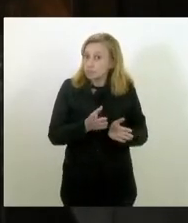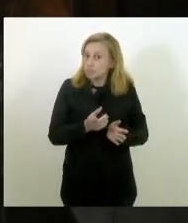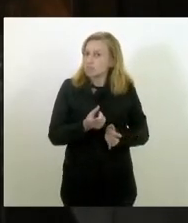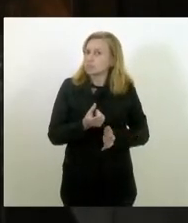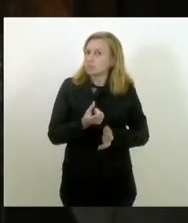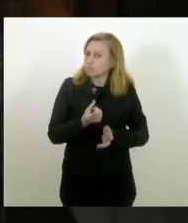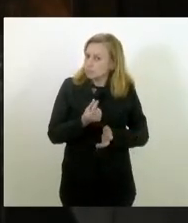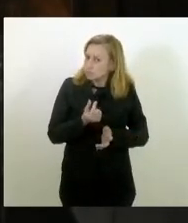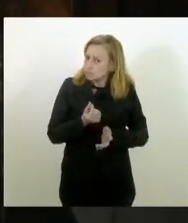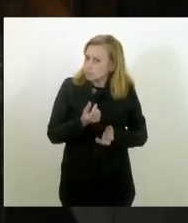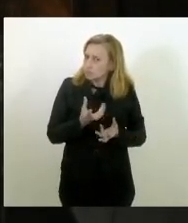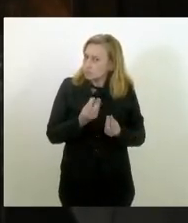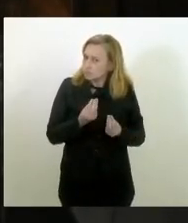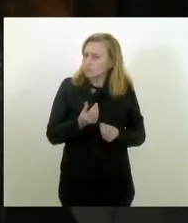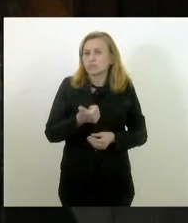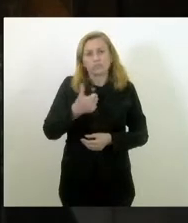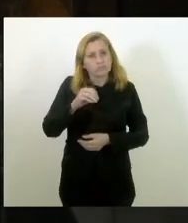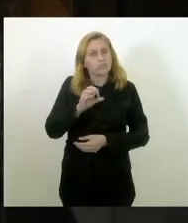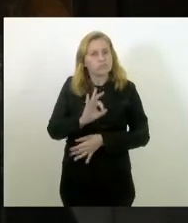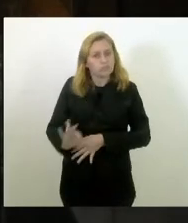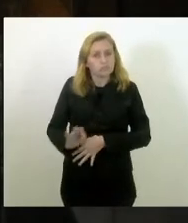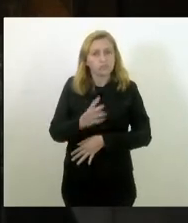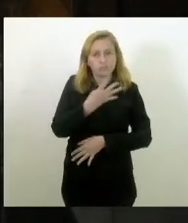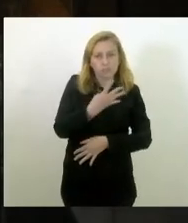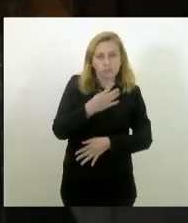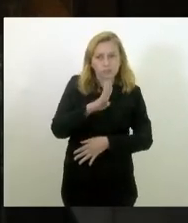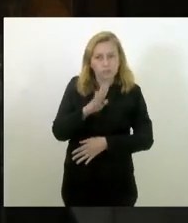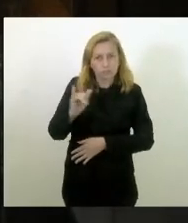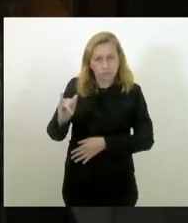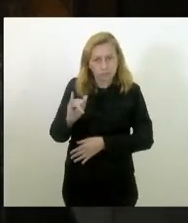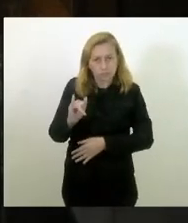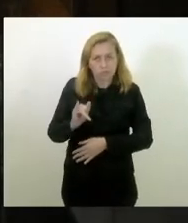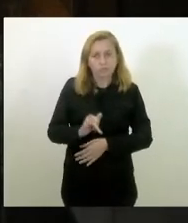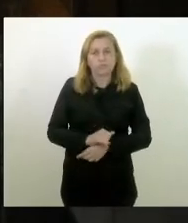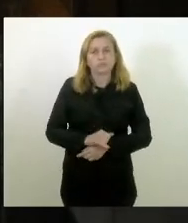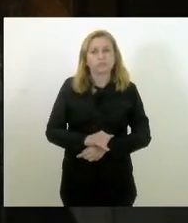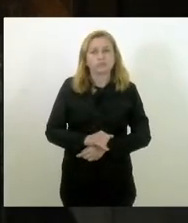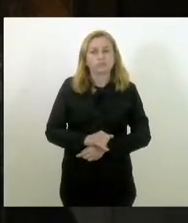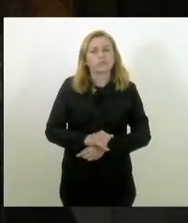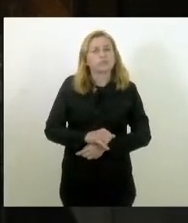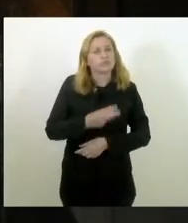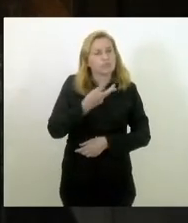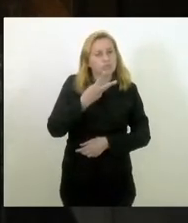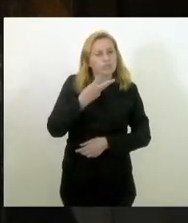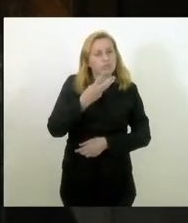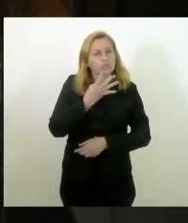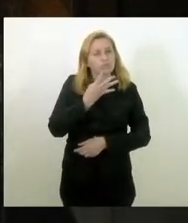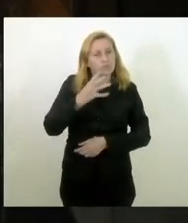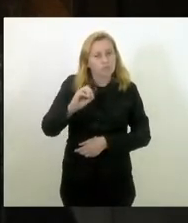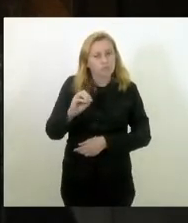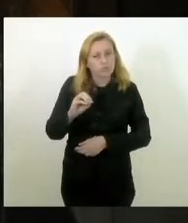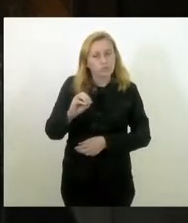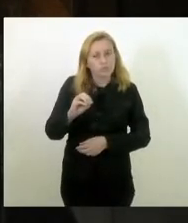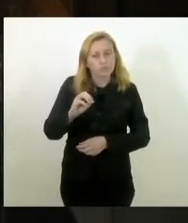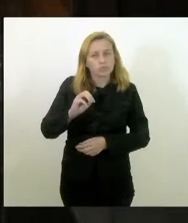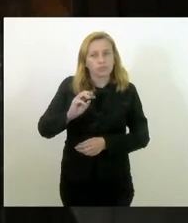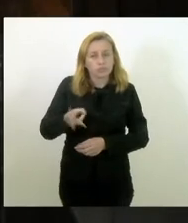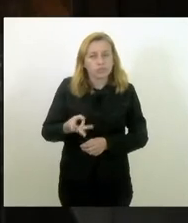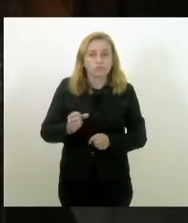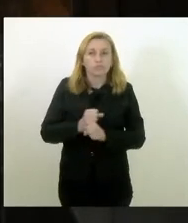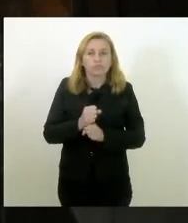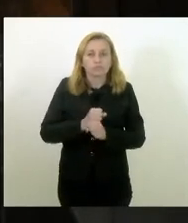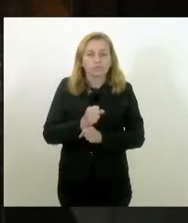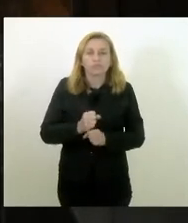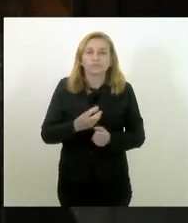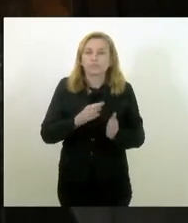10% de 4 bi, que é o Fundo Estadual de Combate à Pobreza, eram 400 milhões por ano. E, quando